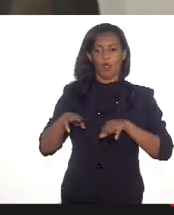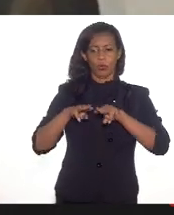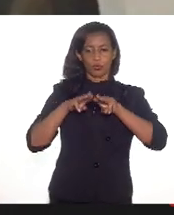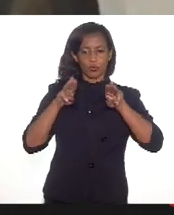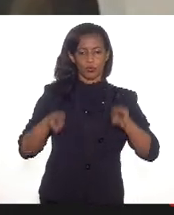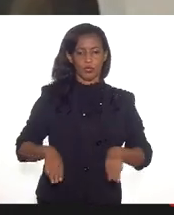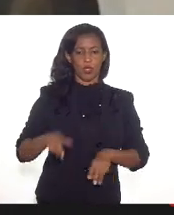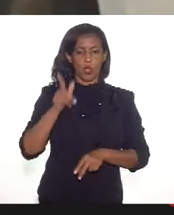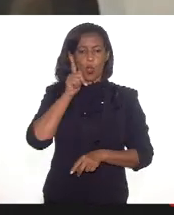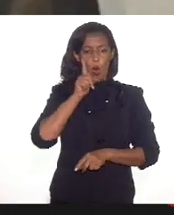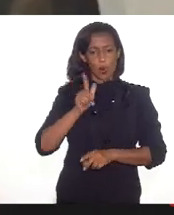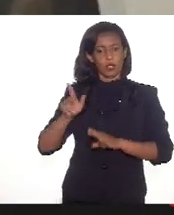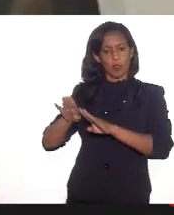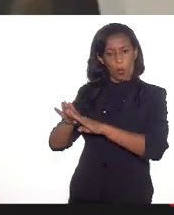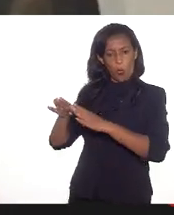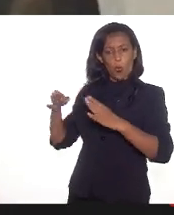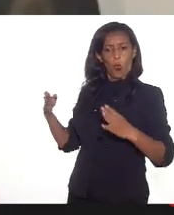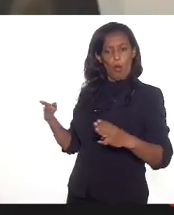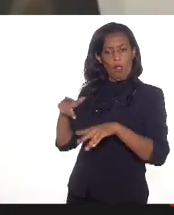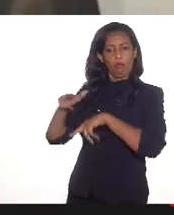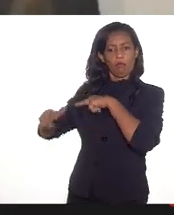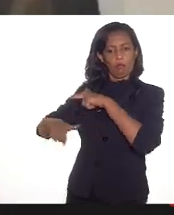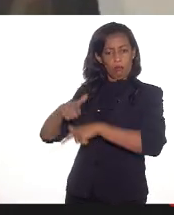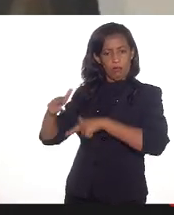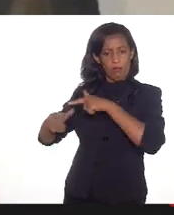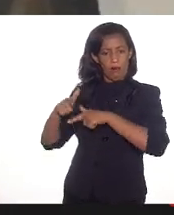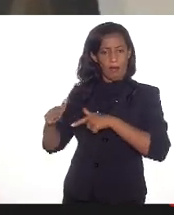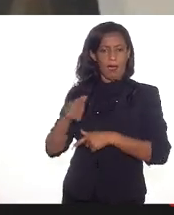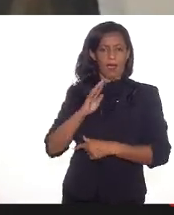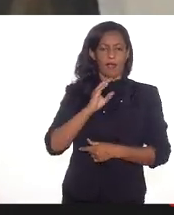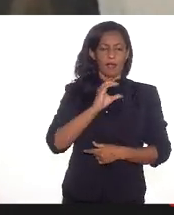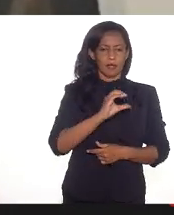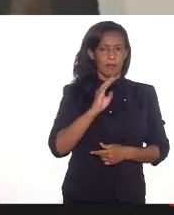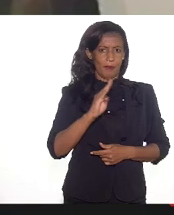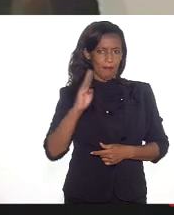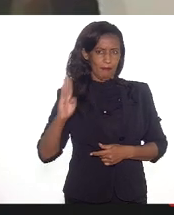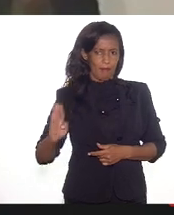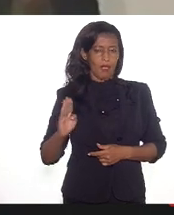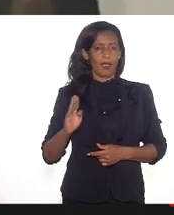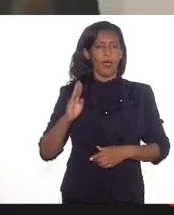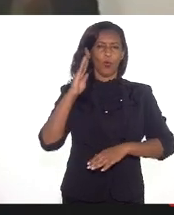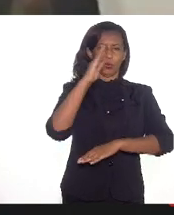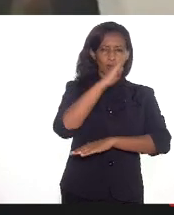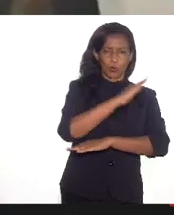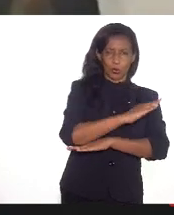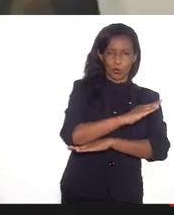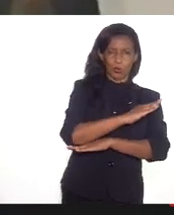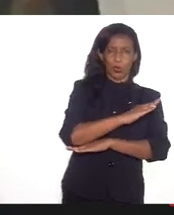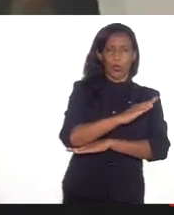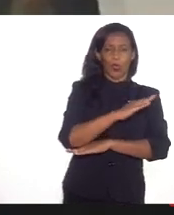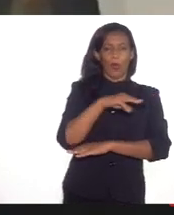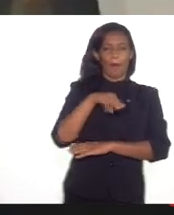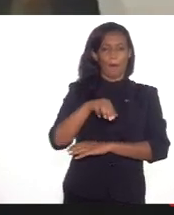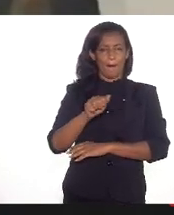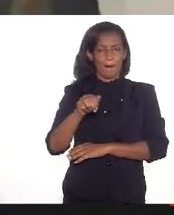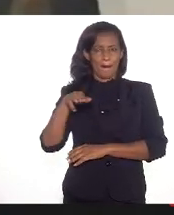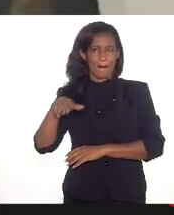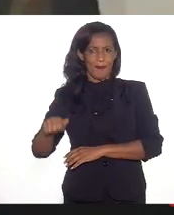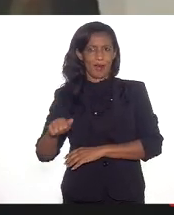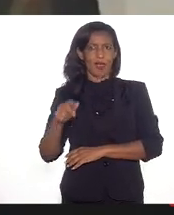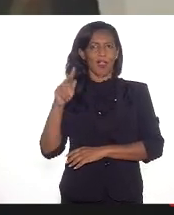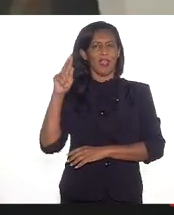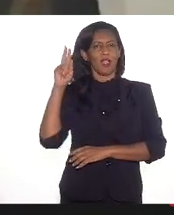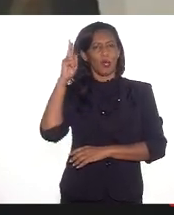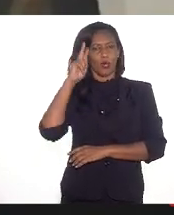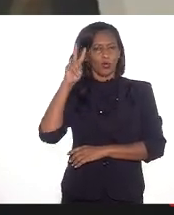conseguiram abrir suas portas. O Centro Cultural Banco do Brasil, o Museu do Amanhã, o Museu de Arte Moderna, o Museu Histórico